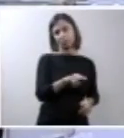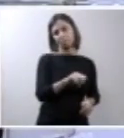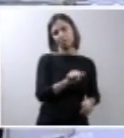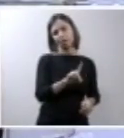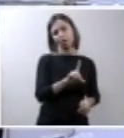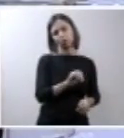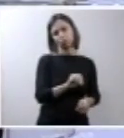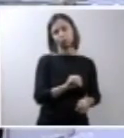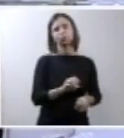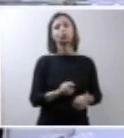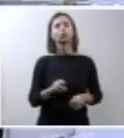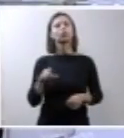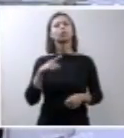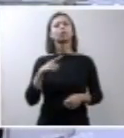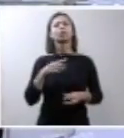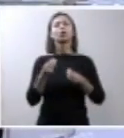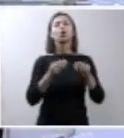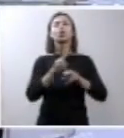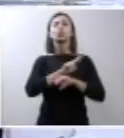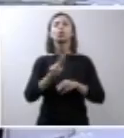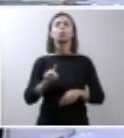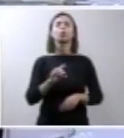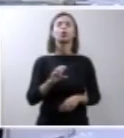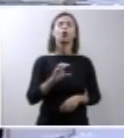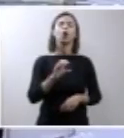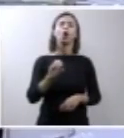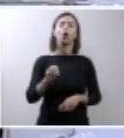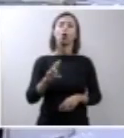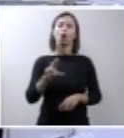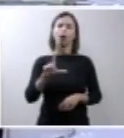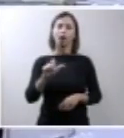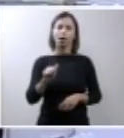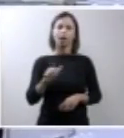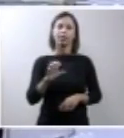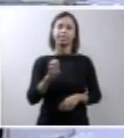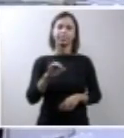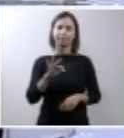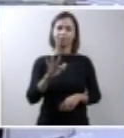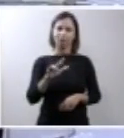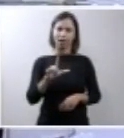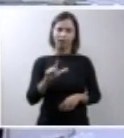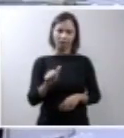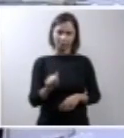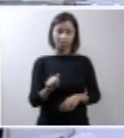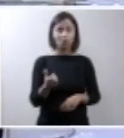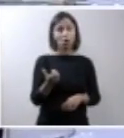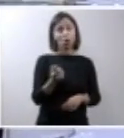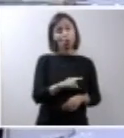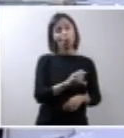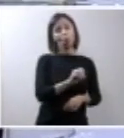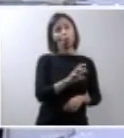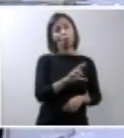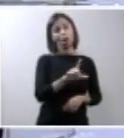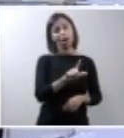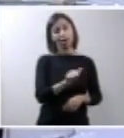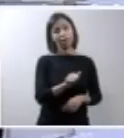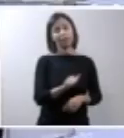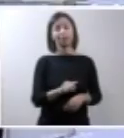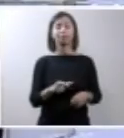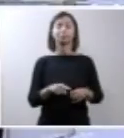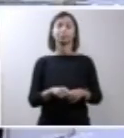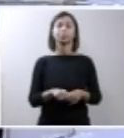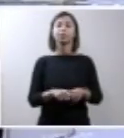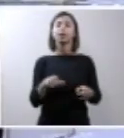situação que conhecemos por oloanencefalia ou oloacrania. Quando esse defeito não atinge o forame